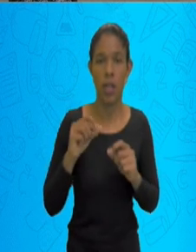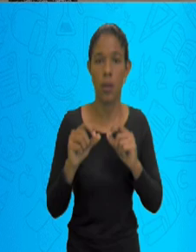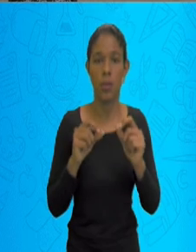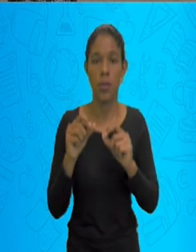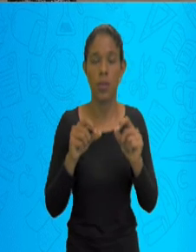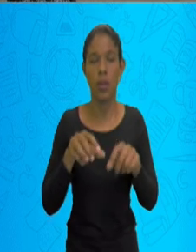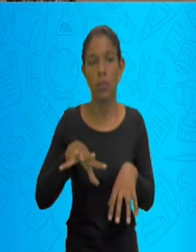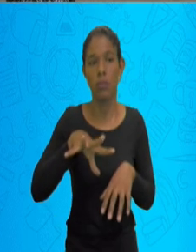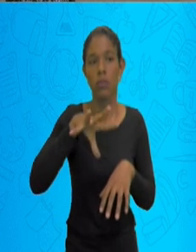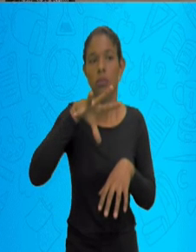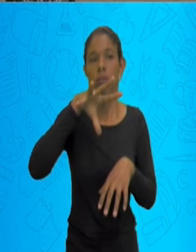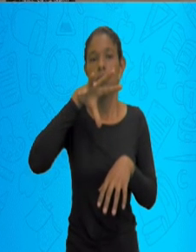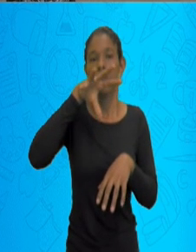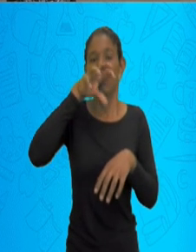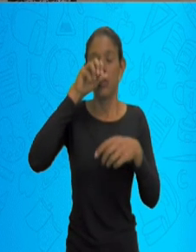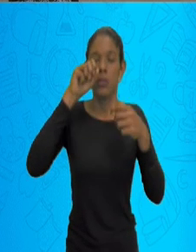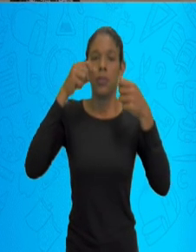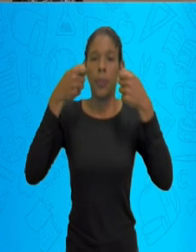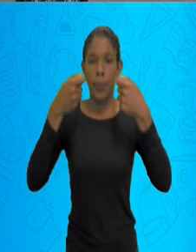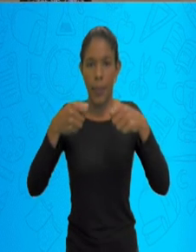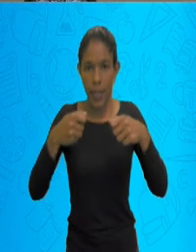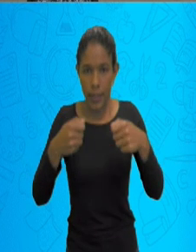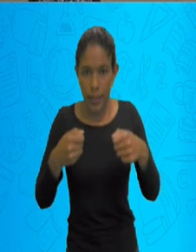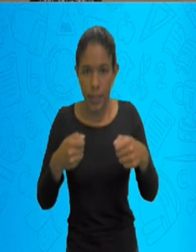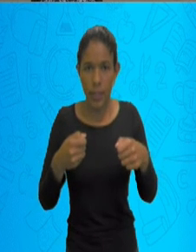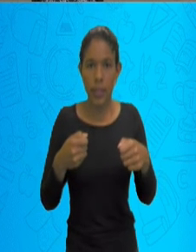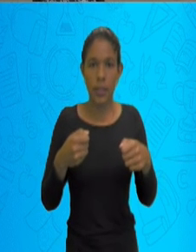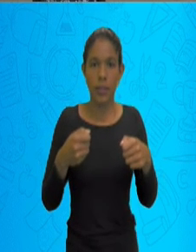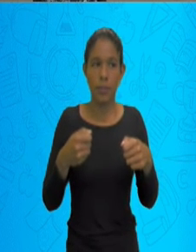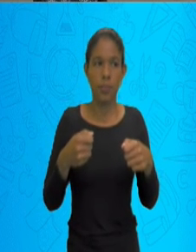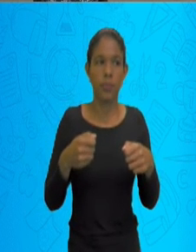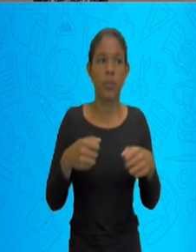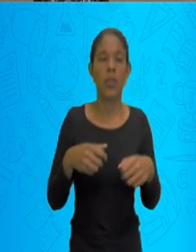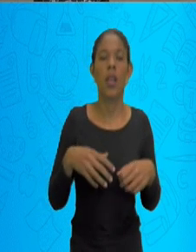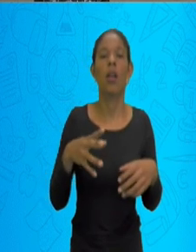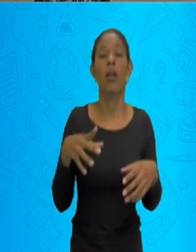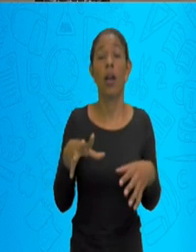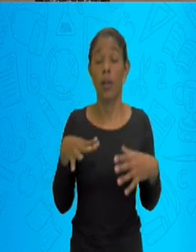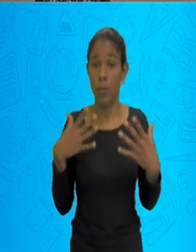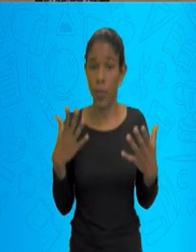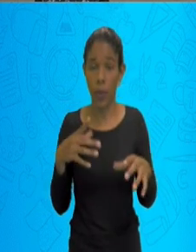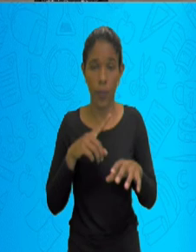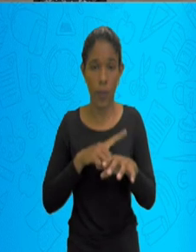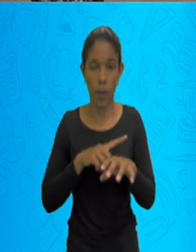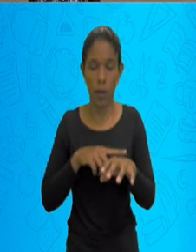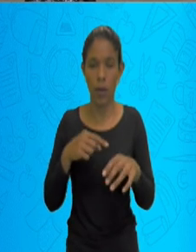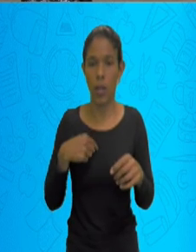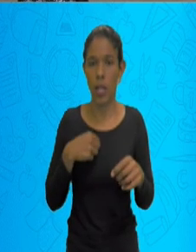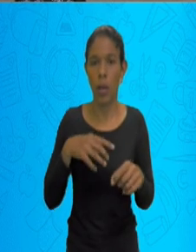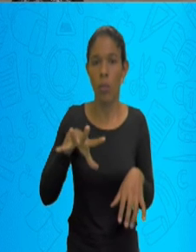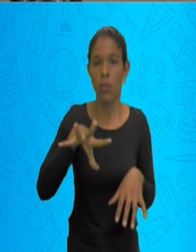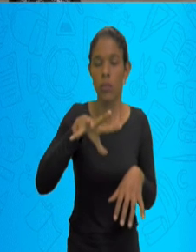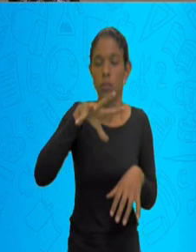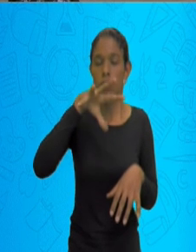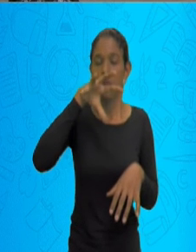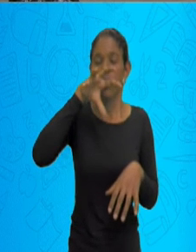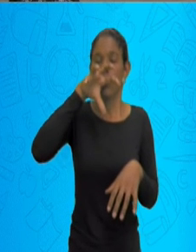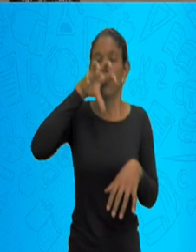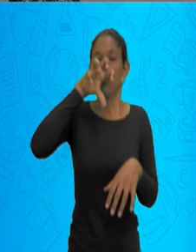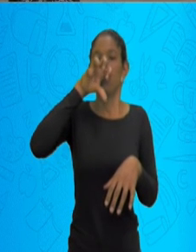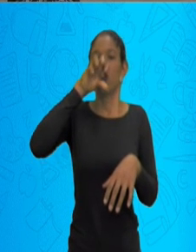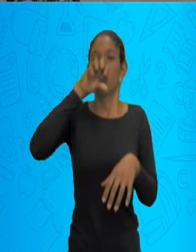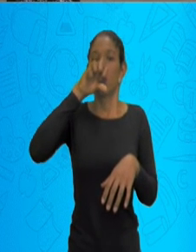inicial. Essa inspiração, ela vai... A hora que eu coloco o ar para dentro, se esse mecanismo viu que passou uma